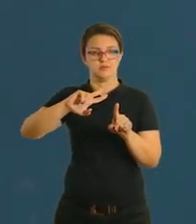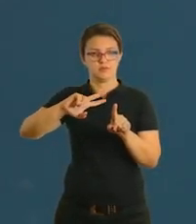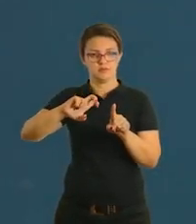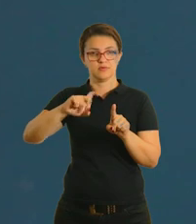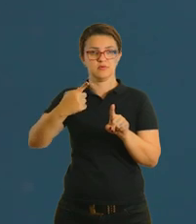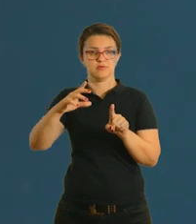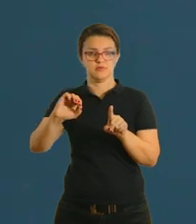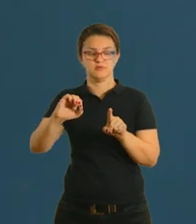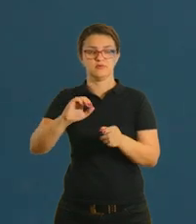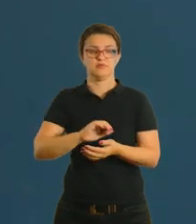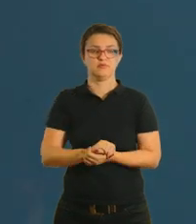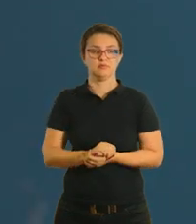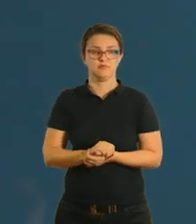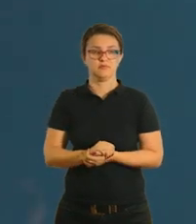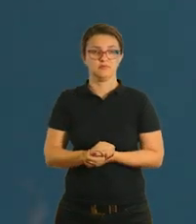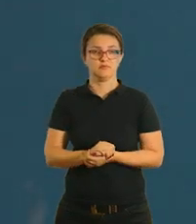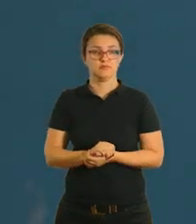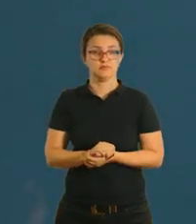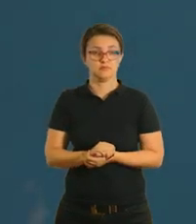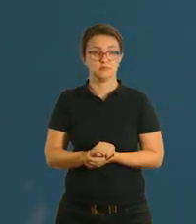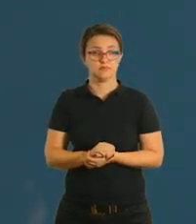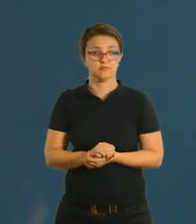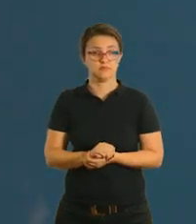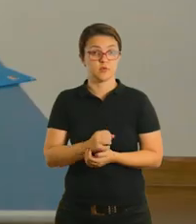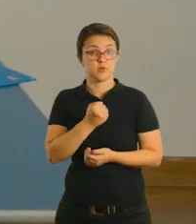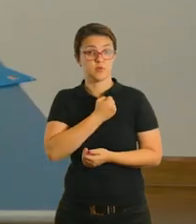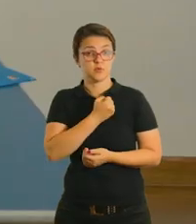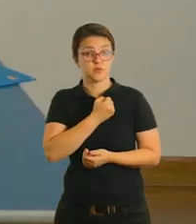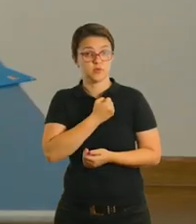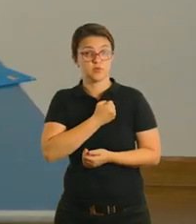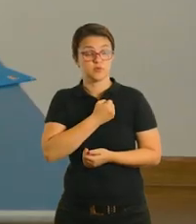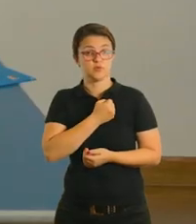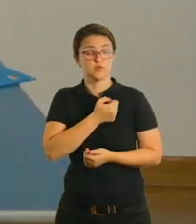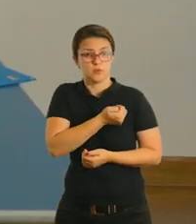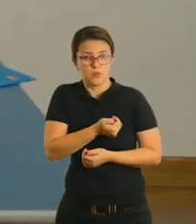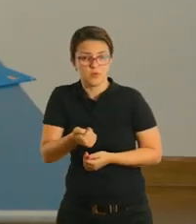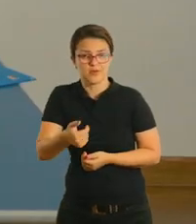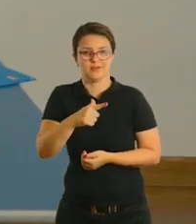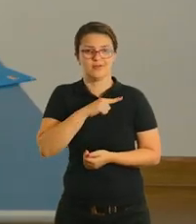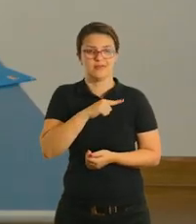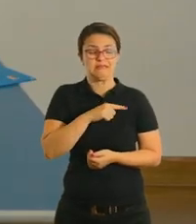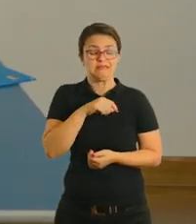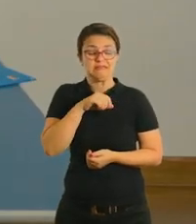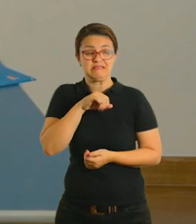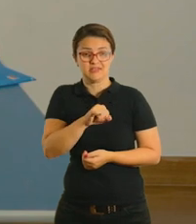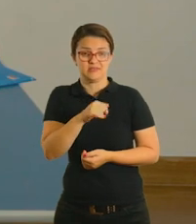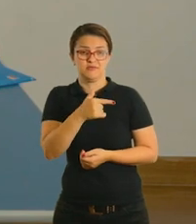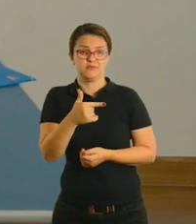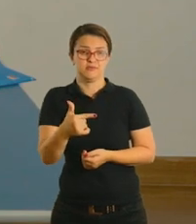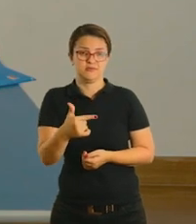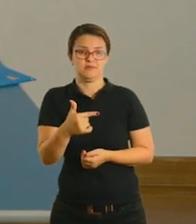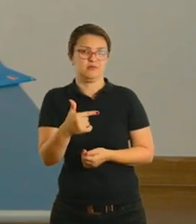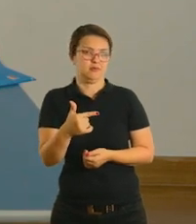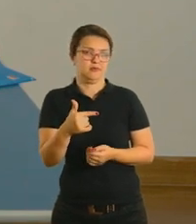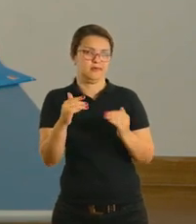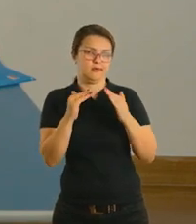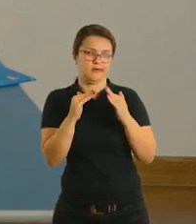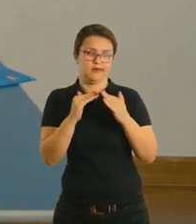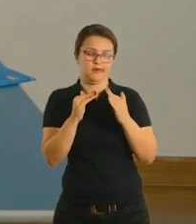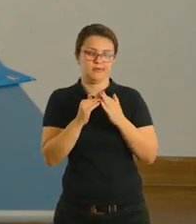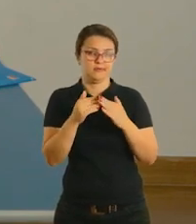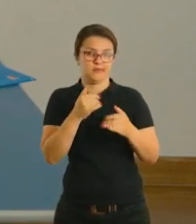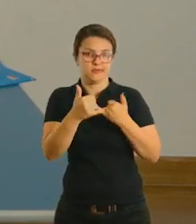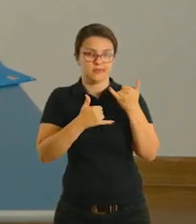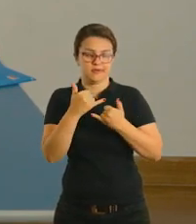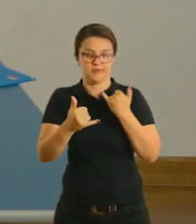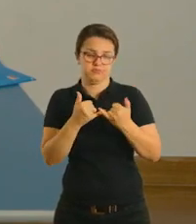Dois mais oito, dez. Que é o número de bolinhas que ele tem. Se você não tem as bolinhas em casa,